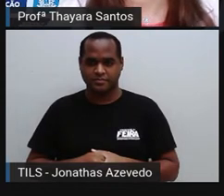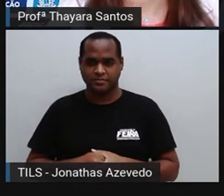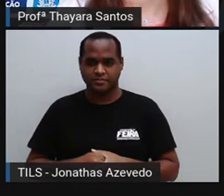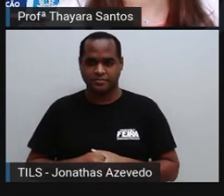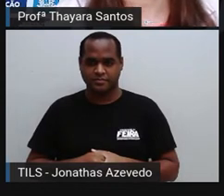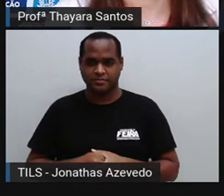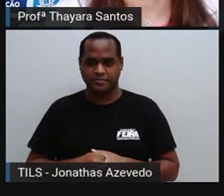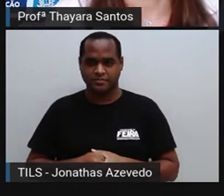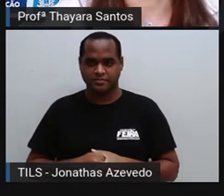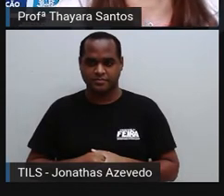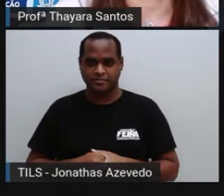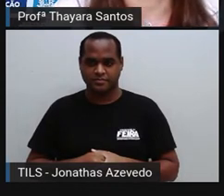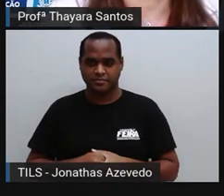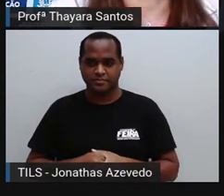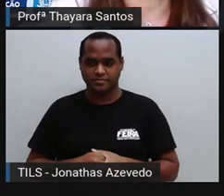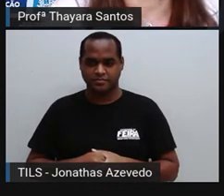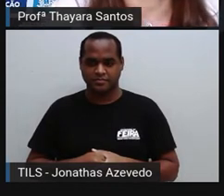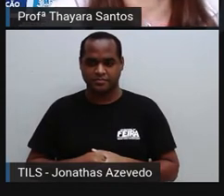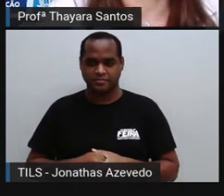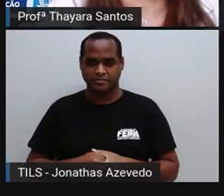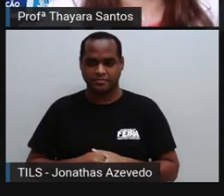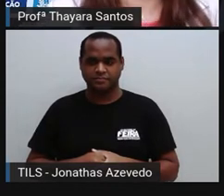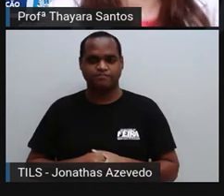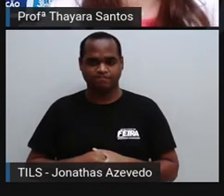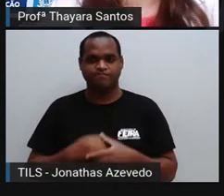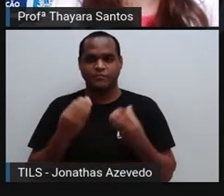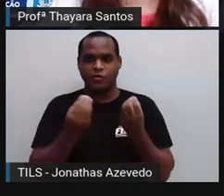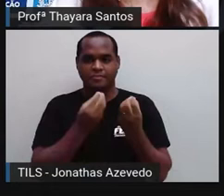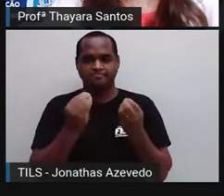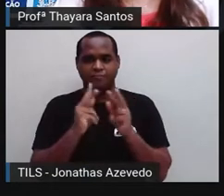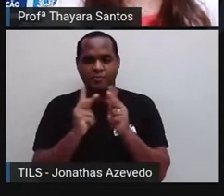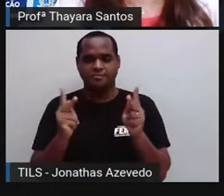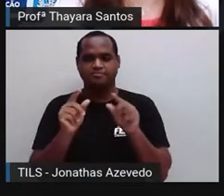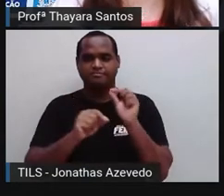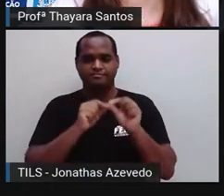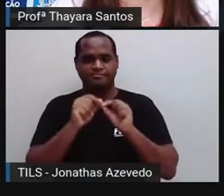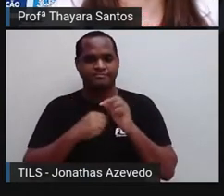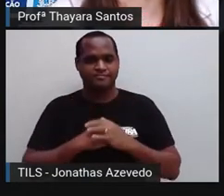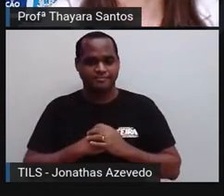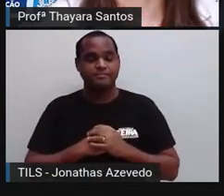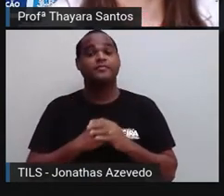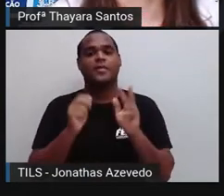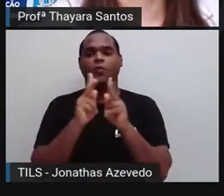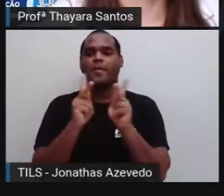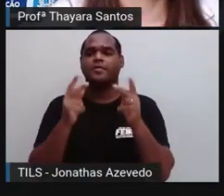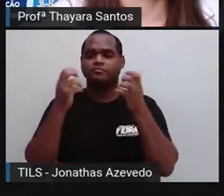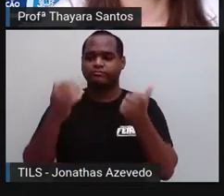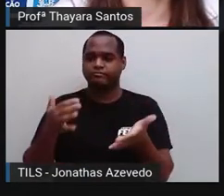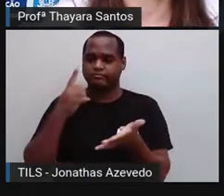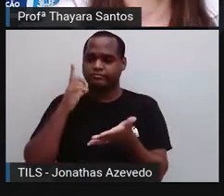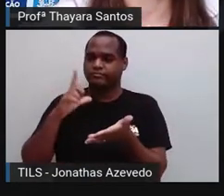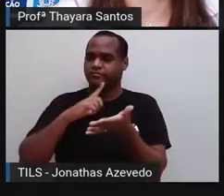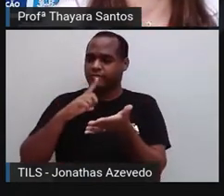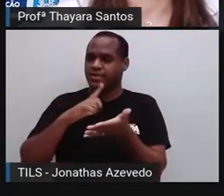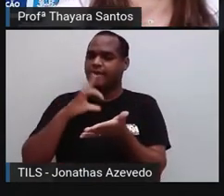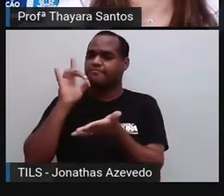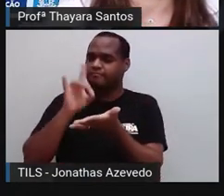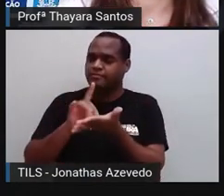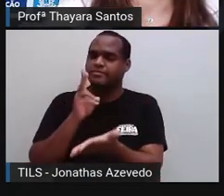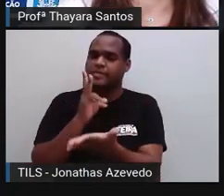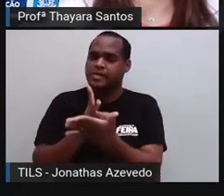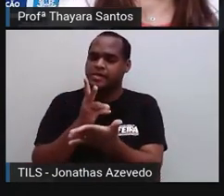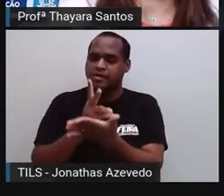Agora vamos falar um pouquinho sobre a atuação desses hormônios. Então, os hormônios, eles vão ser sempre produzidos pelas